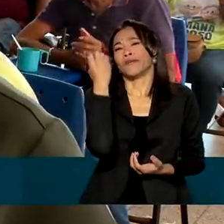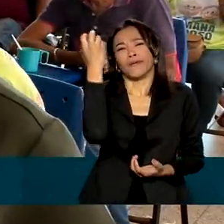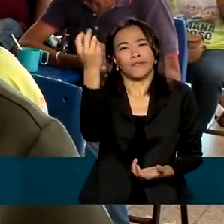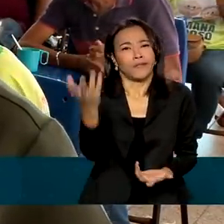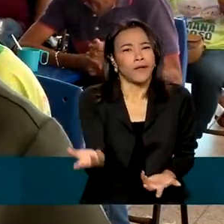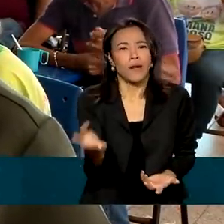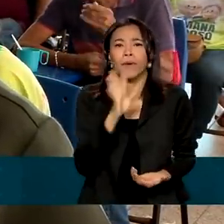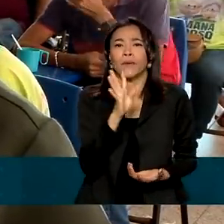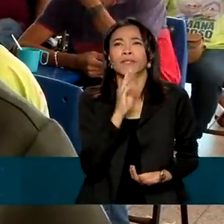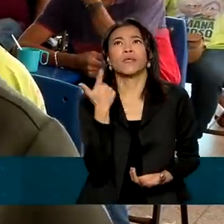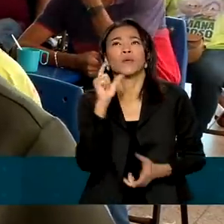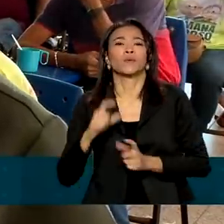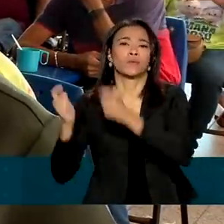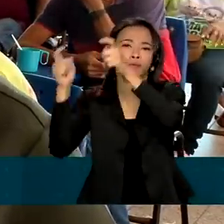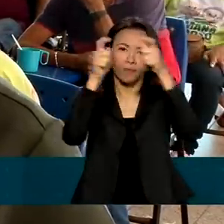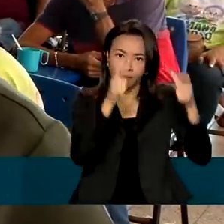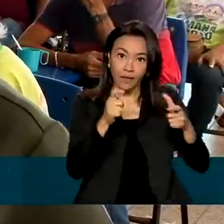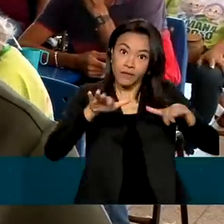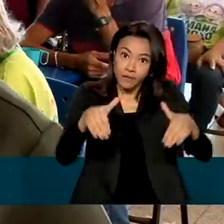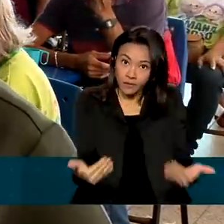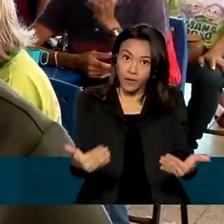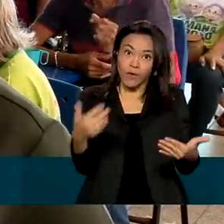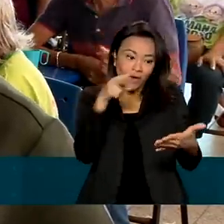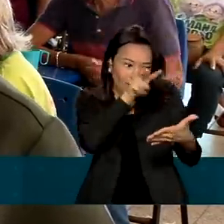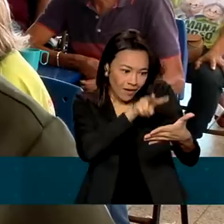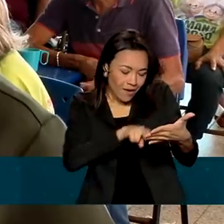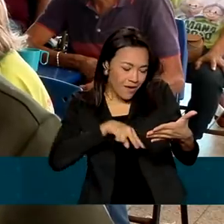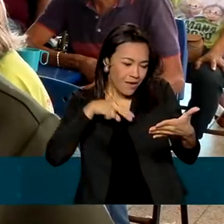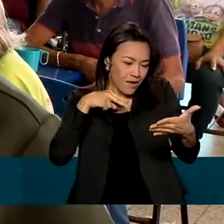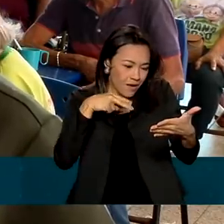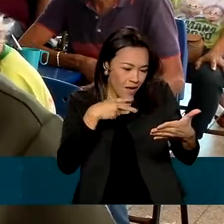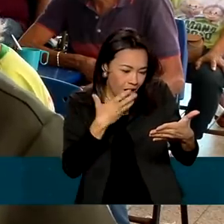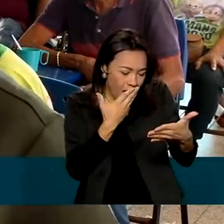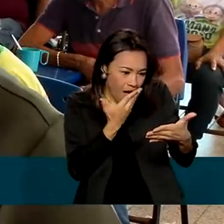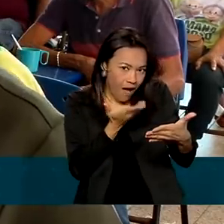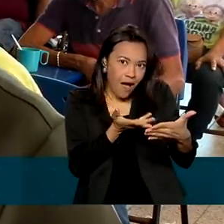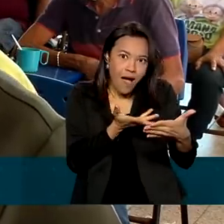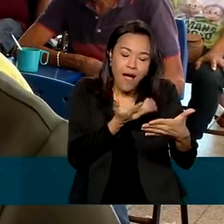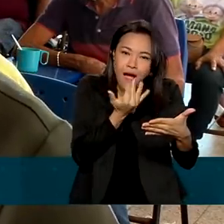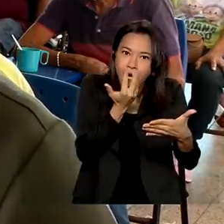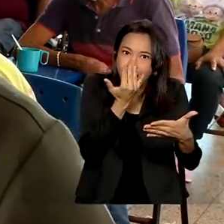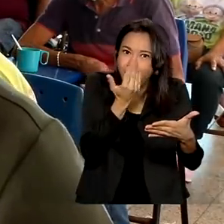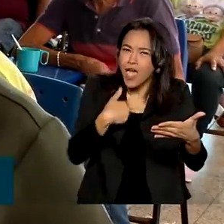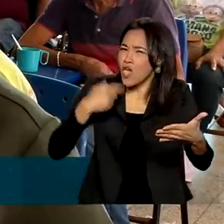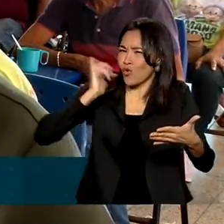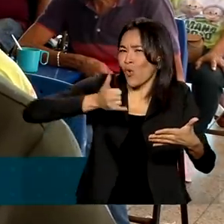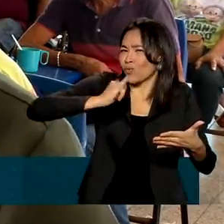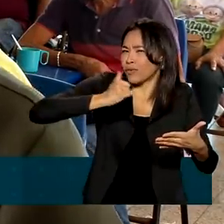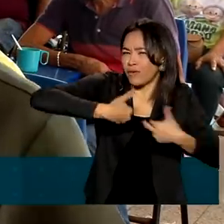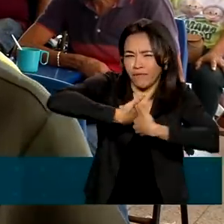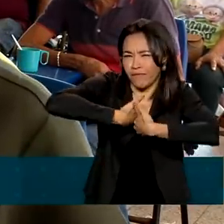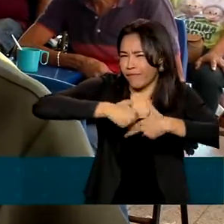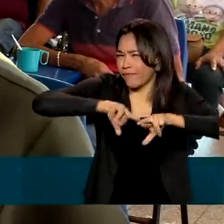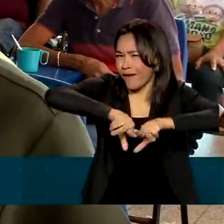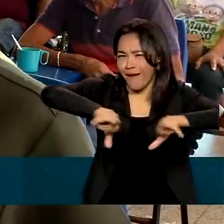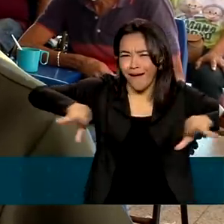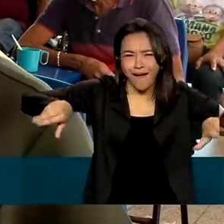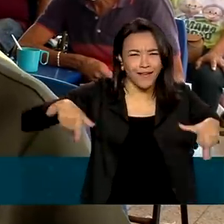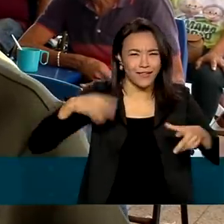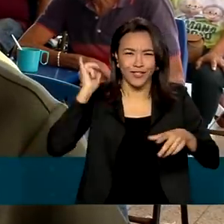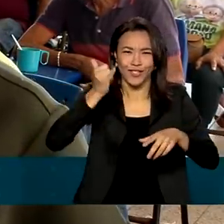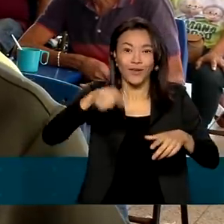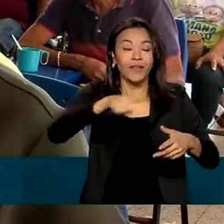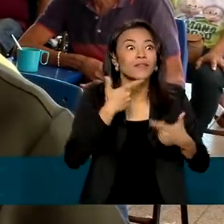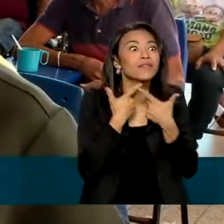espaços, outros lugares, então você lê. E quando a gente lê, eu contei várias histórias para eles e muitos sentirem, eles têm desejo,